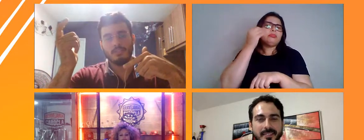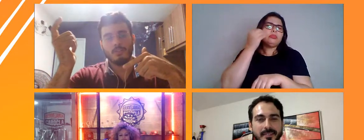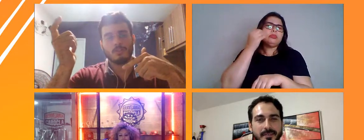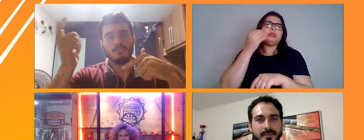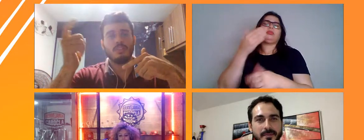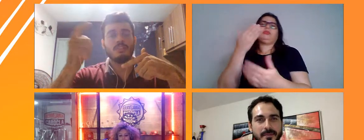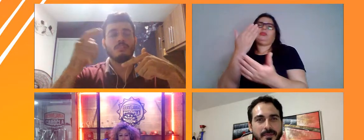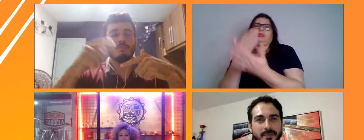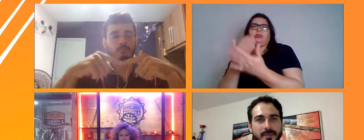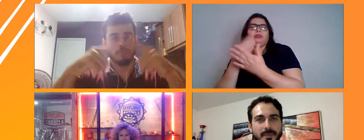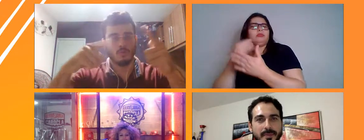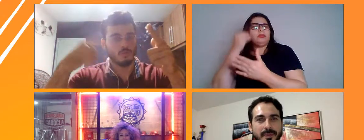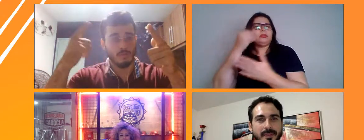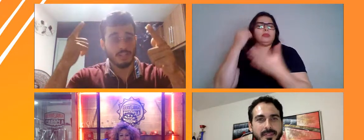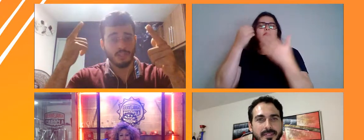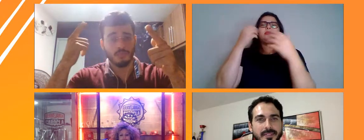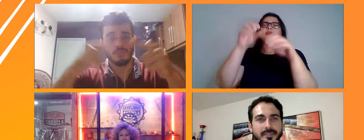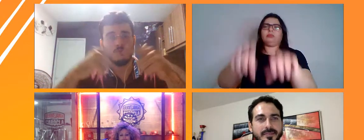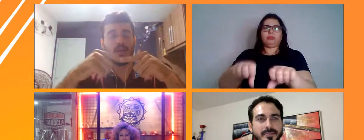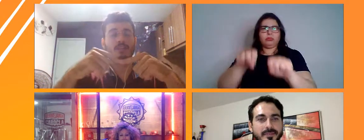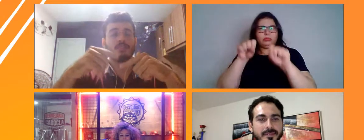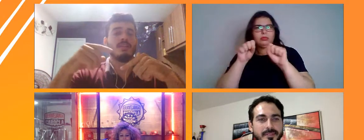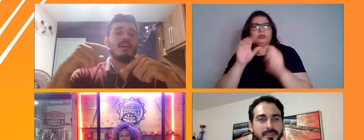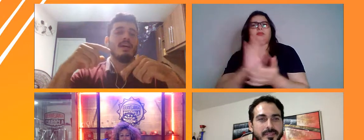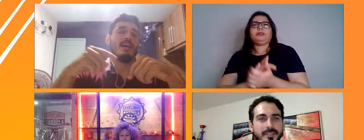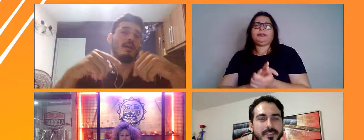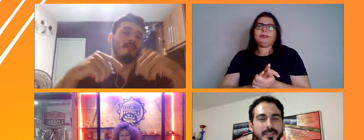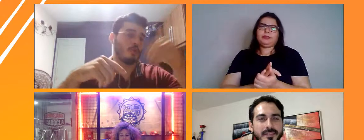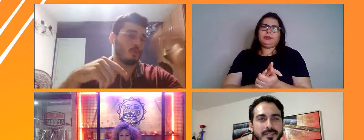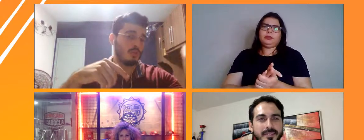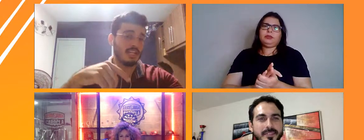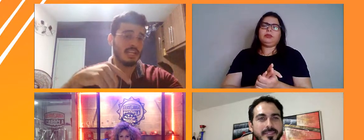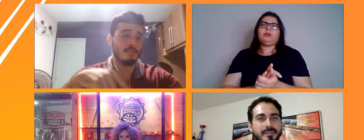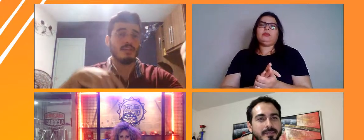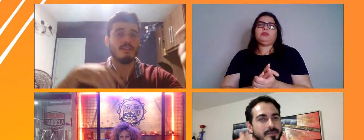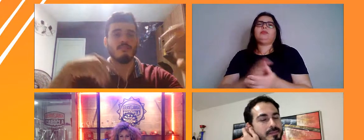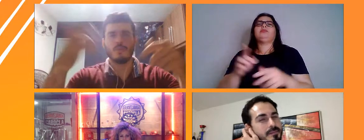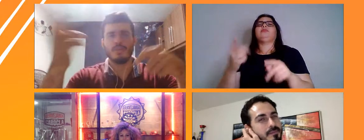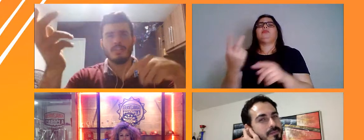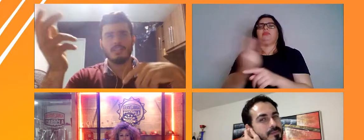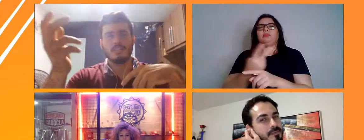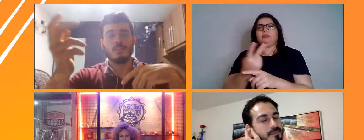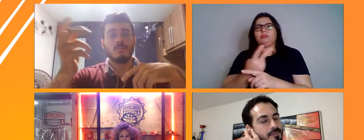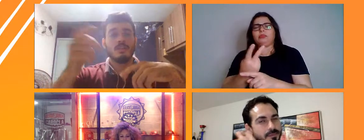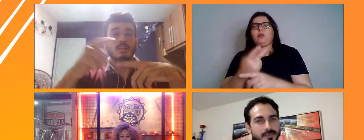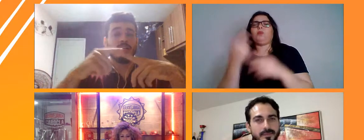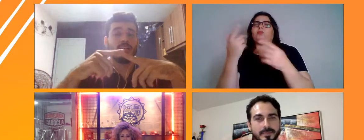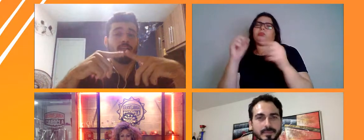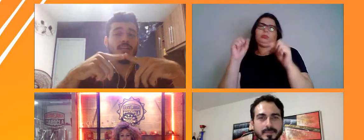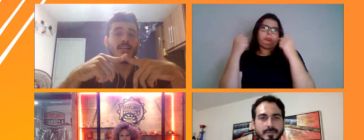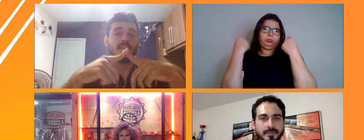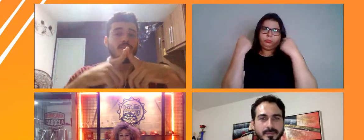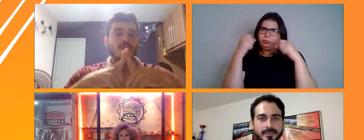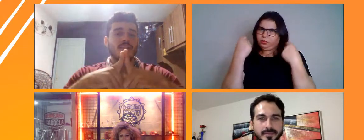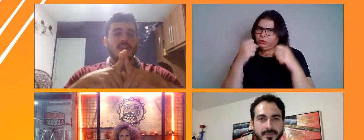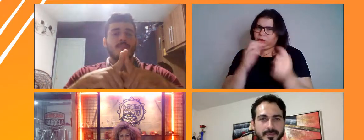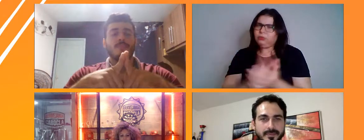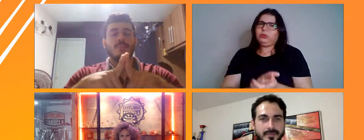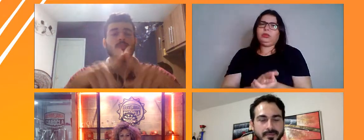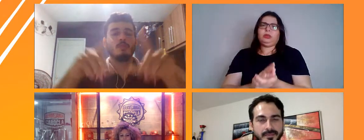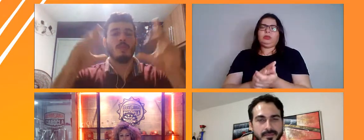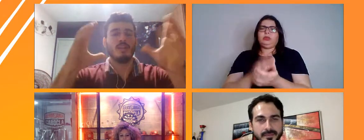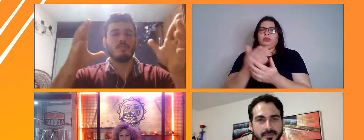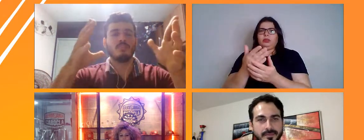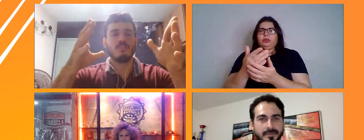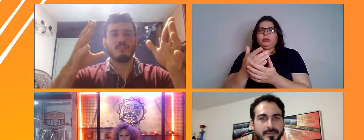experimentagem crossfit, procure mais de um, se for o caso. Procure academia, vá para a natação. E é aquilo que eu falei,